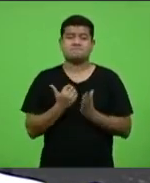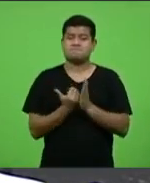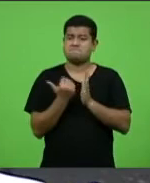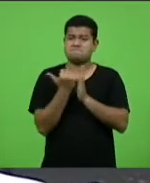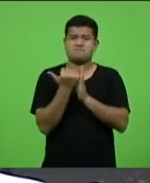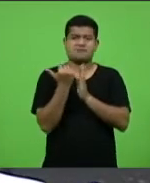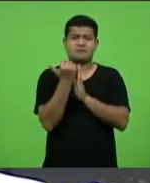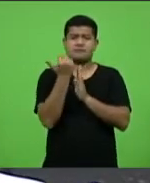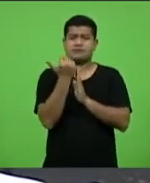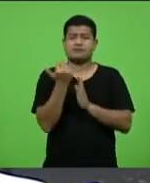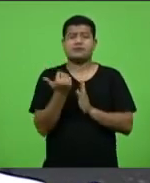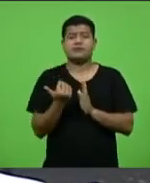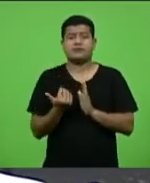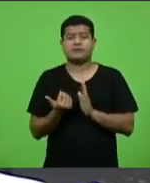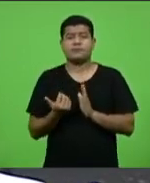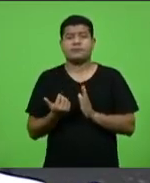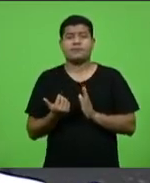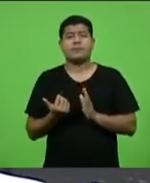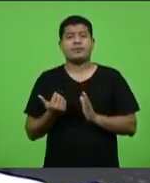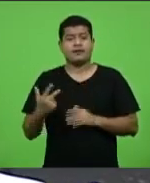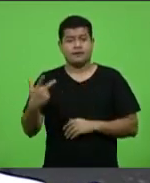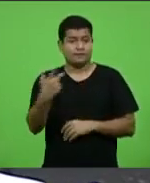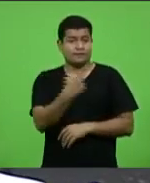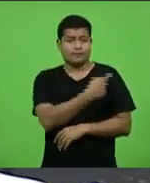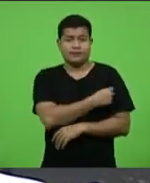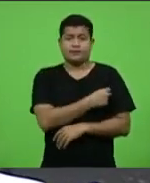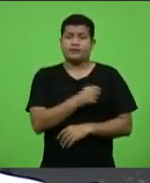sedentos pela vacina,